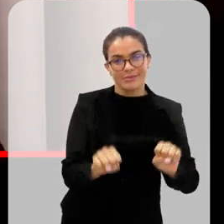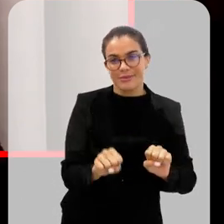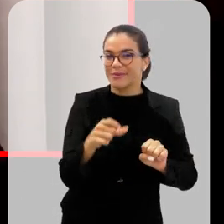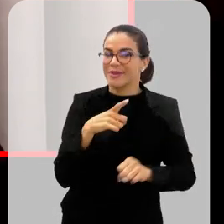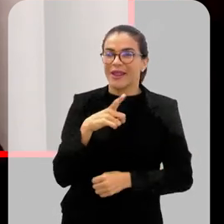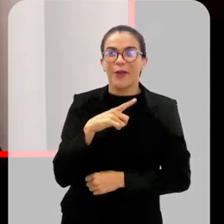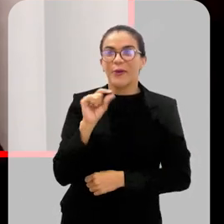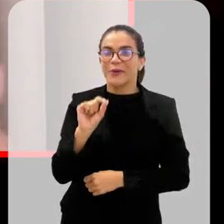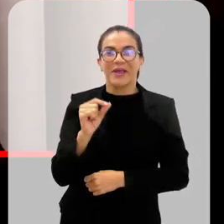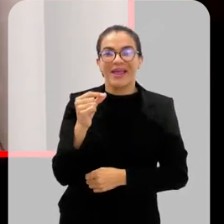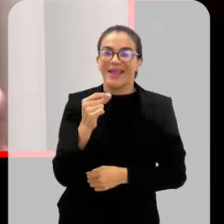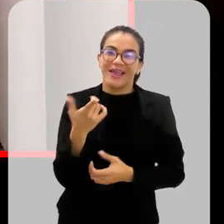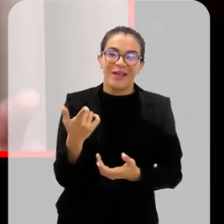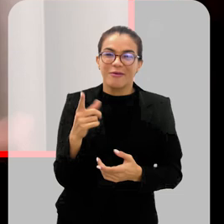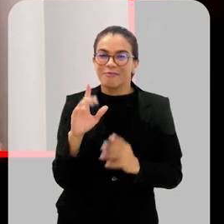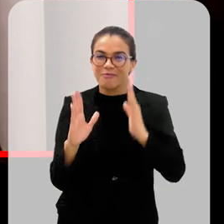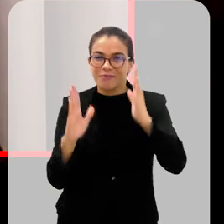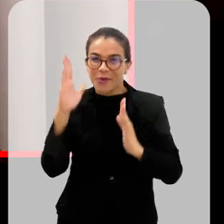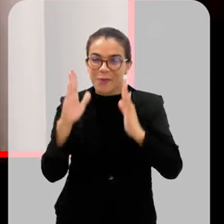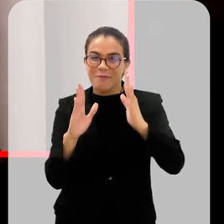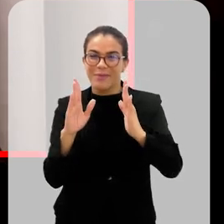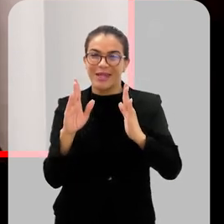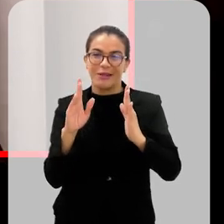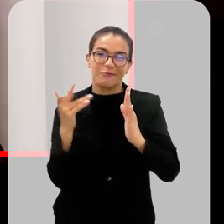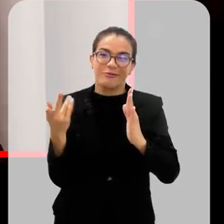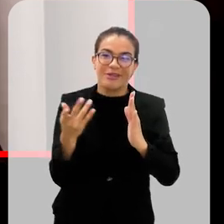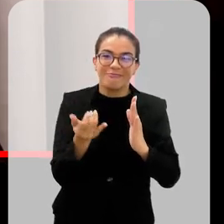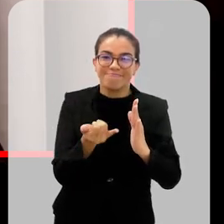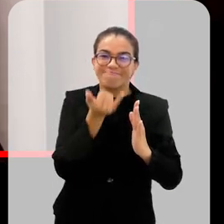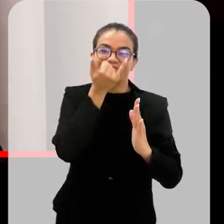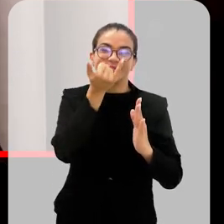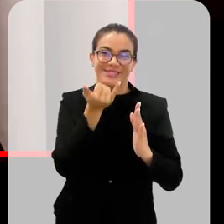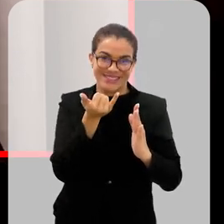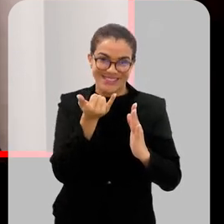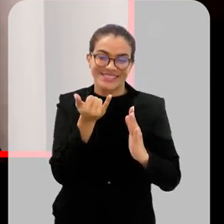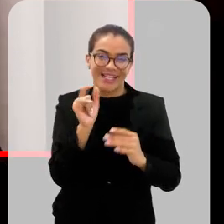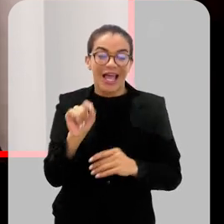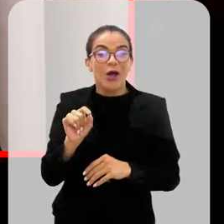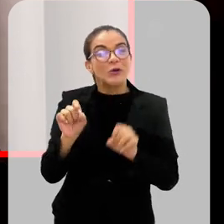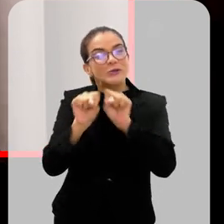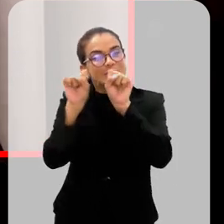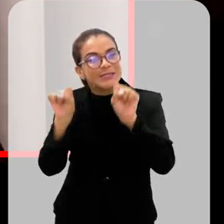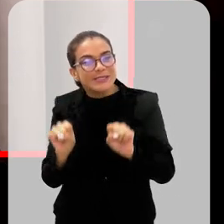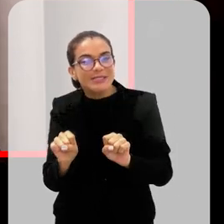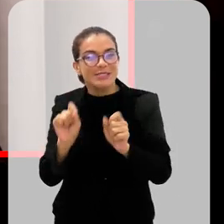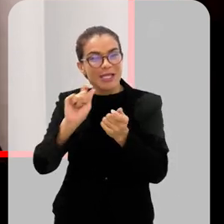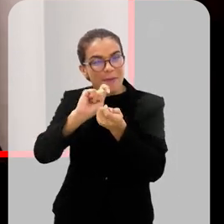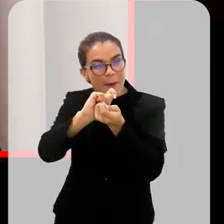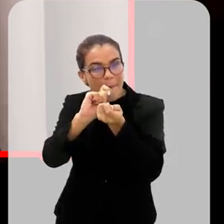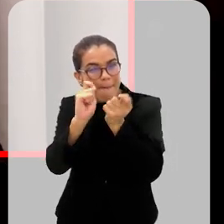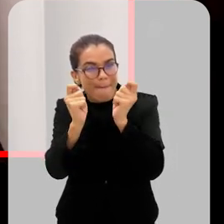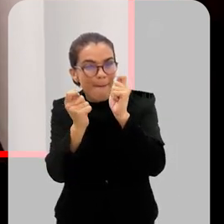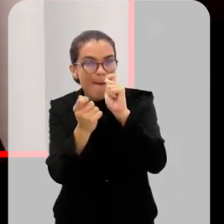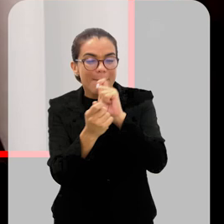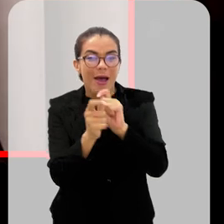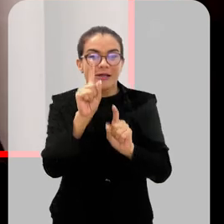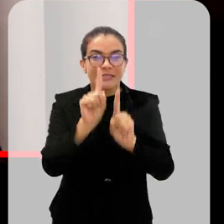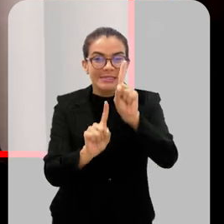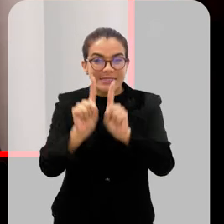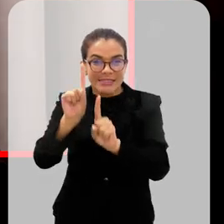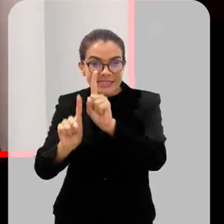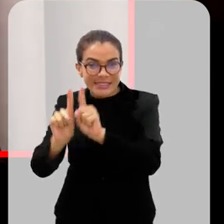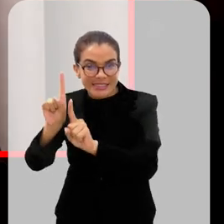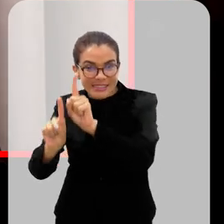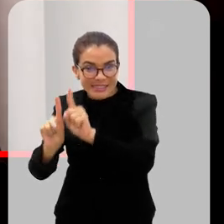naturalmente um período de tempo, né. O que o nosso sistema faz? A gente corrige através de estatística